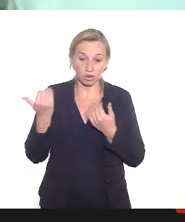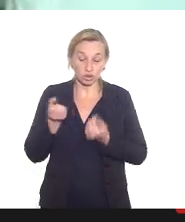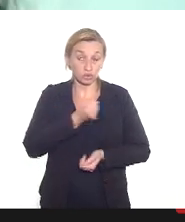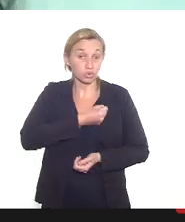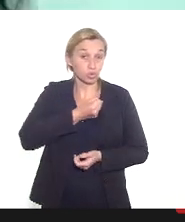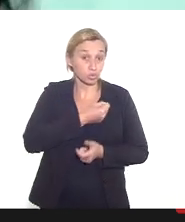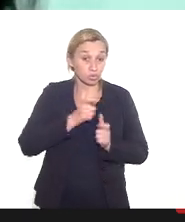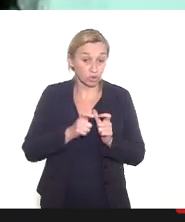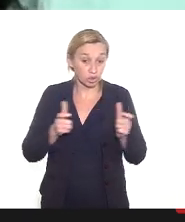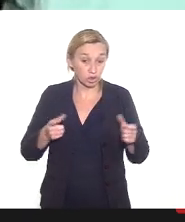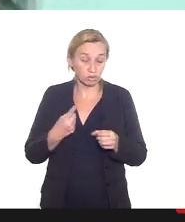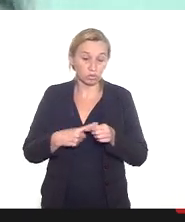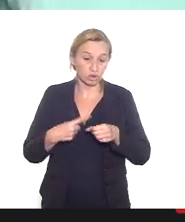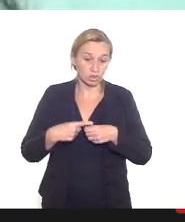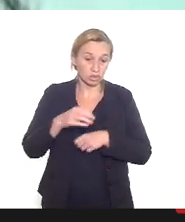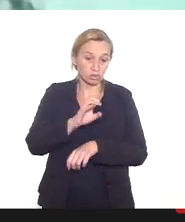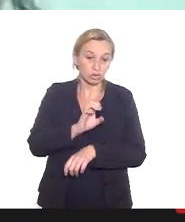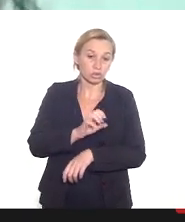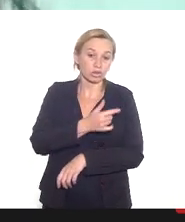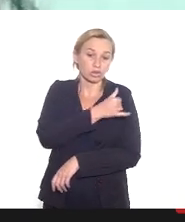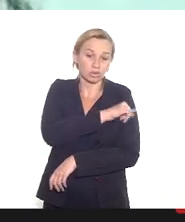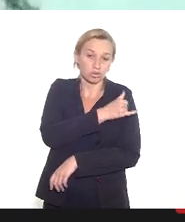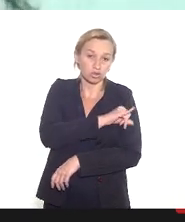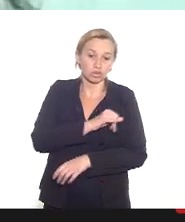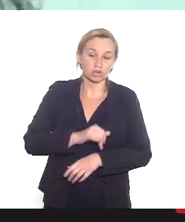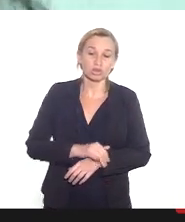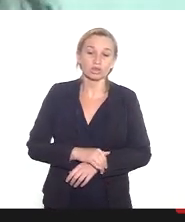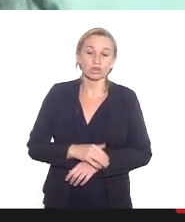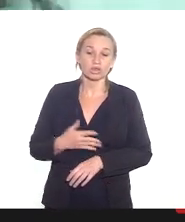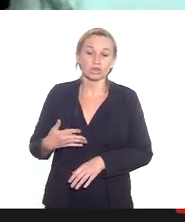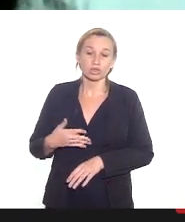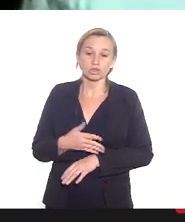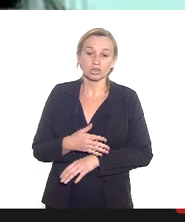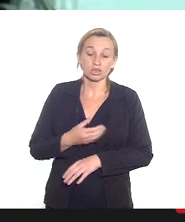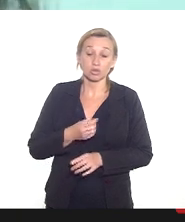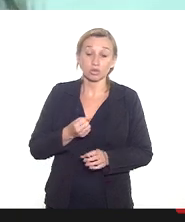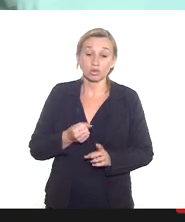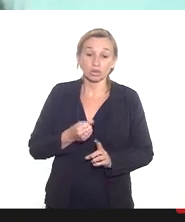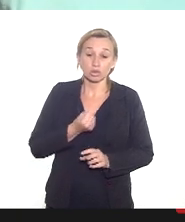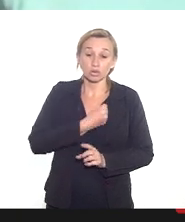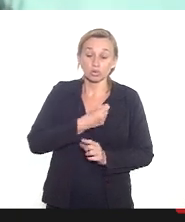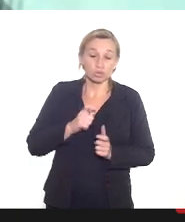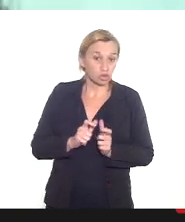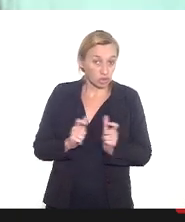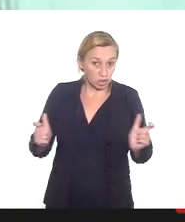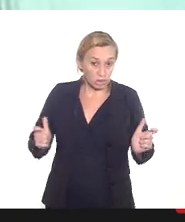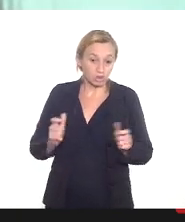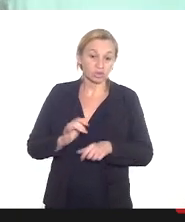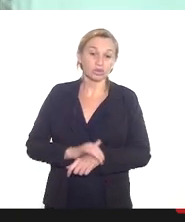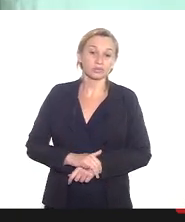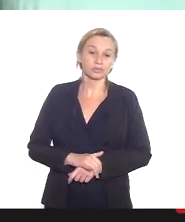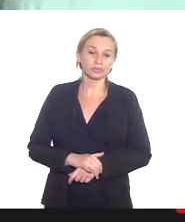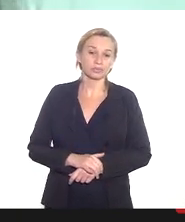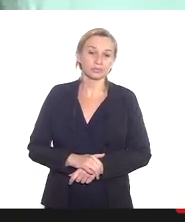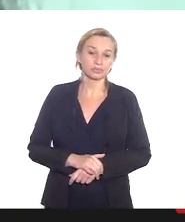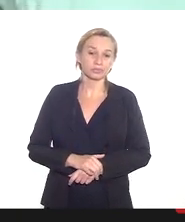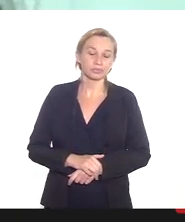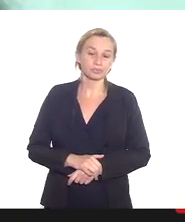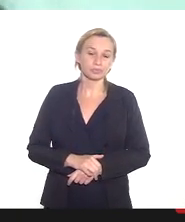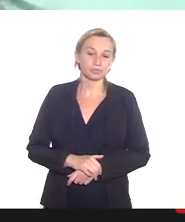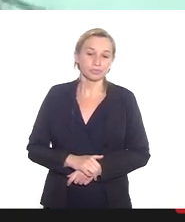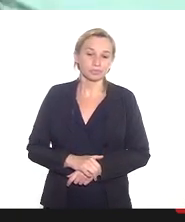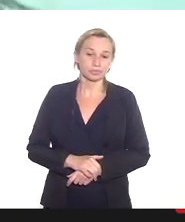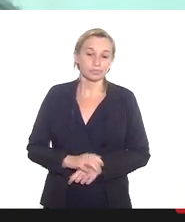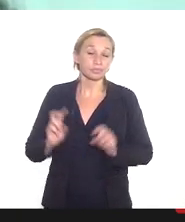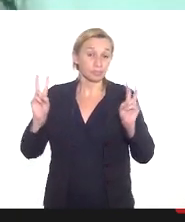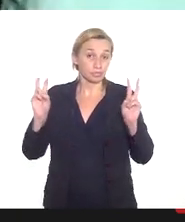no município do Rio de Janeiro atingindo níveis altíssimos até em